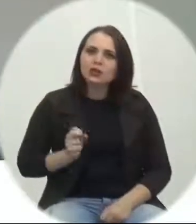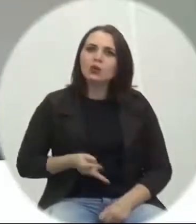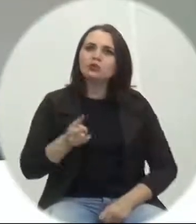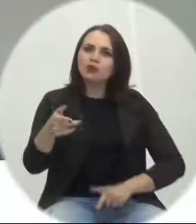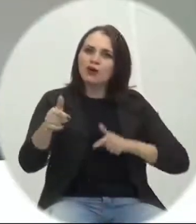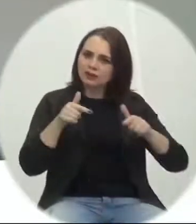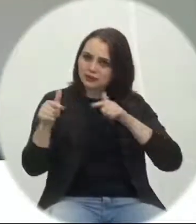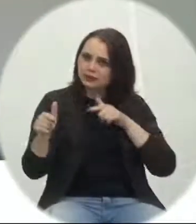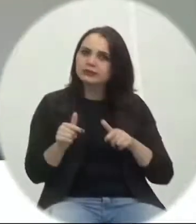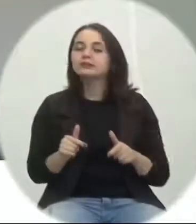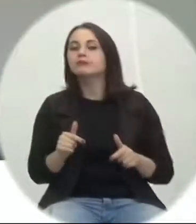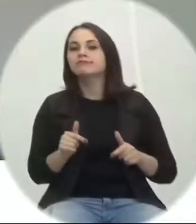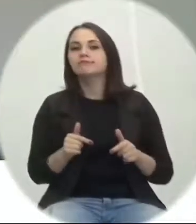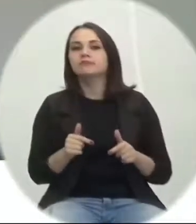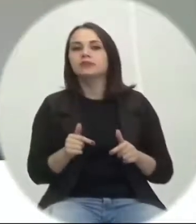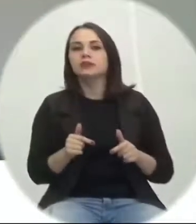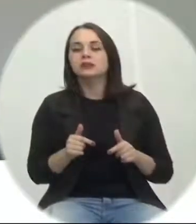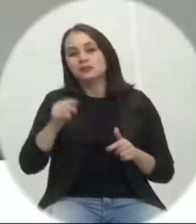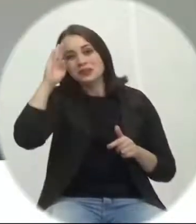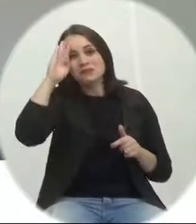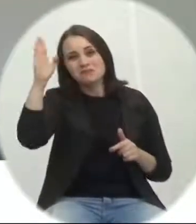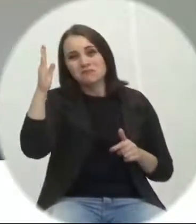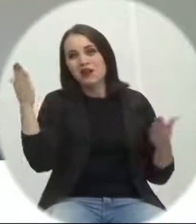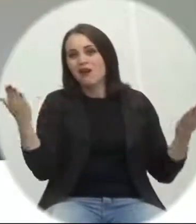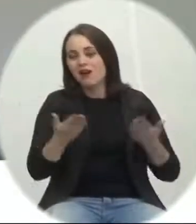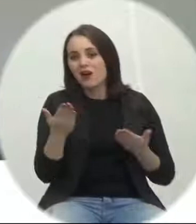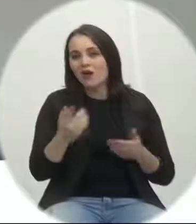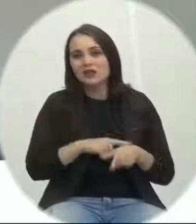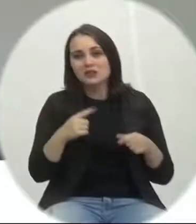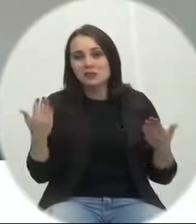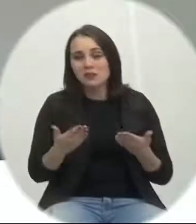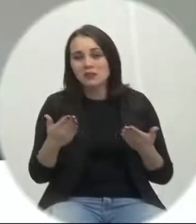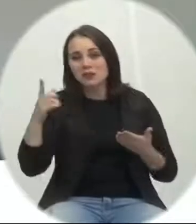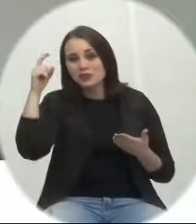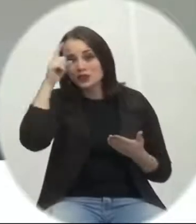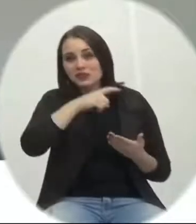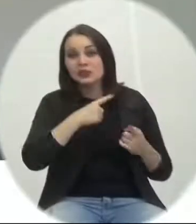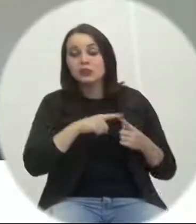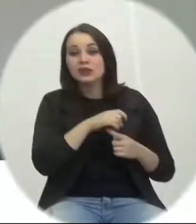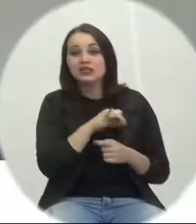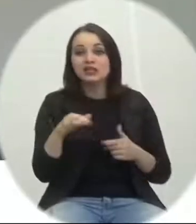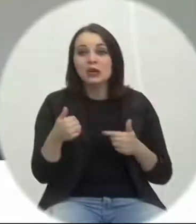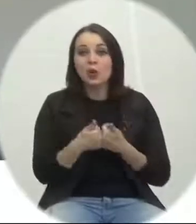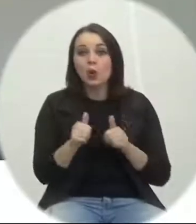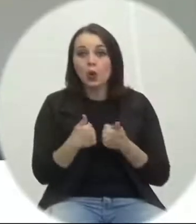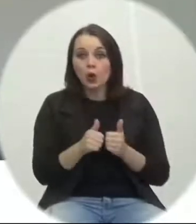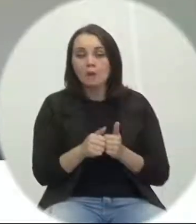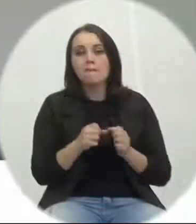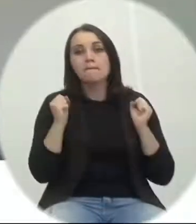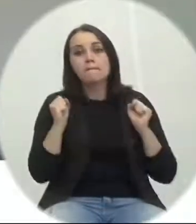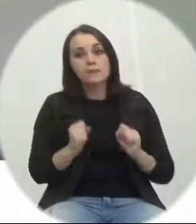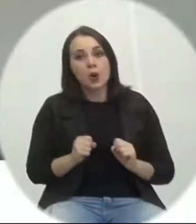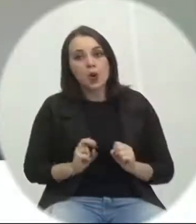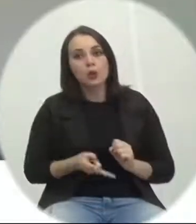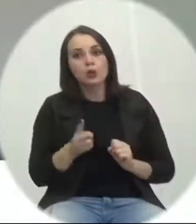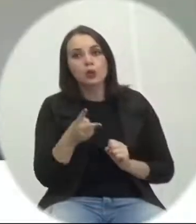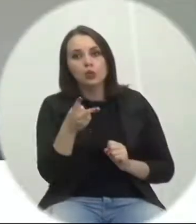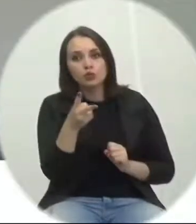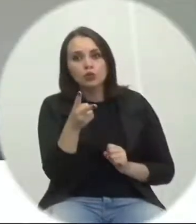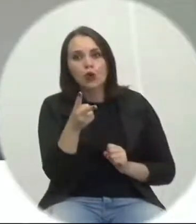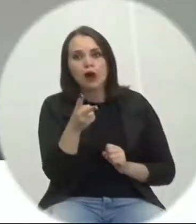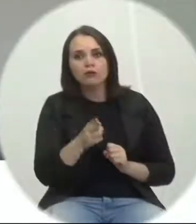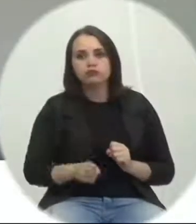trabalhando, mesmo nessa fase crítica, porque se os ônibus podem continuar rodando